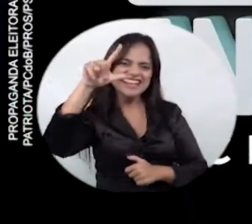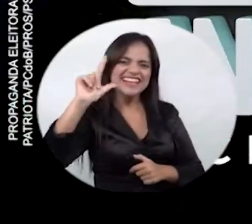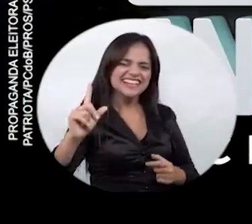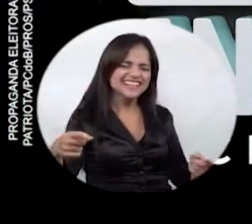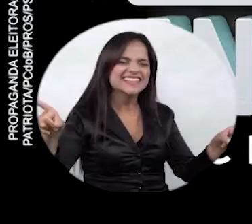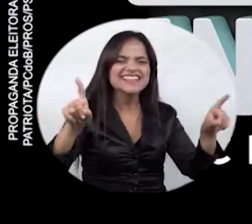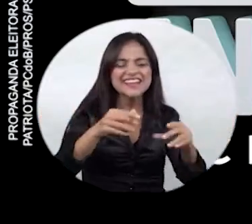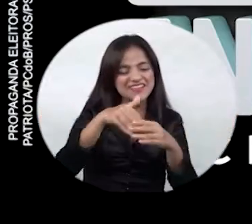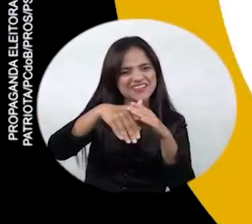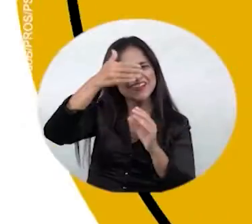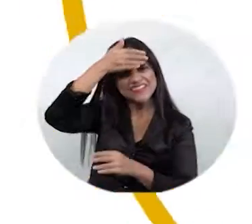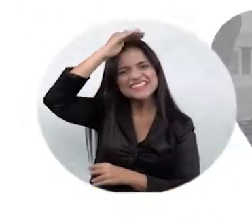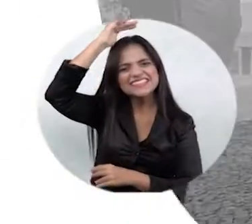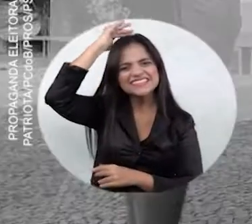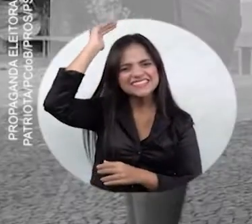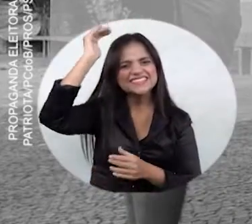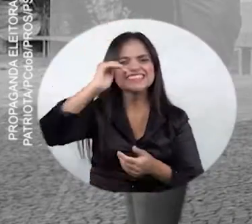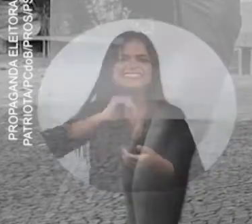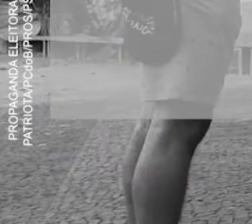Voto no Zé!